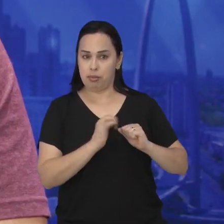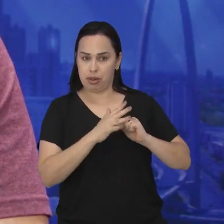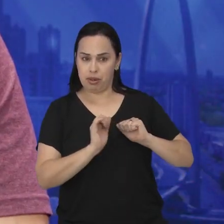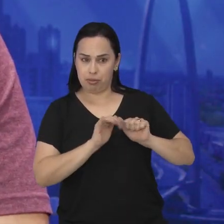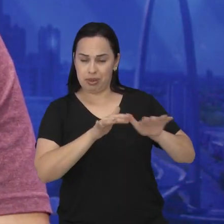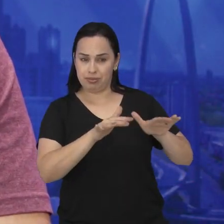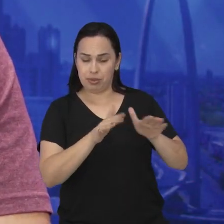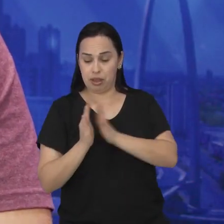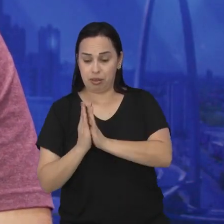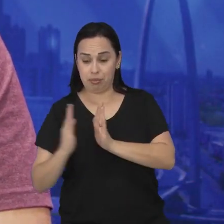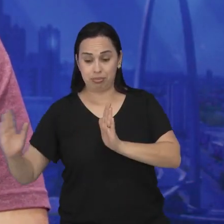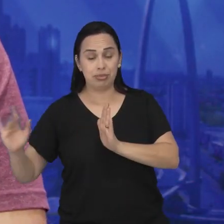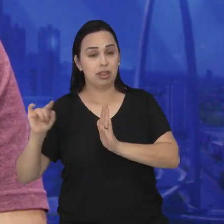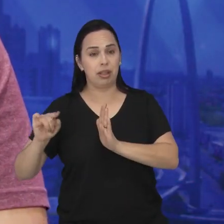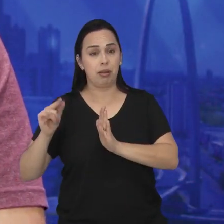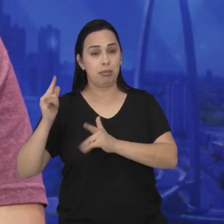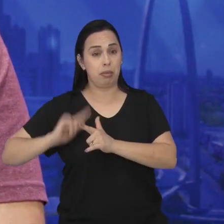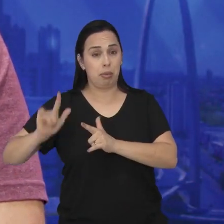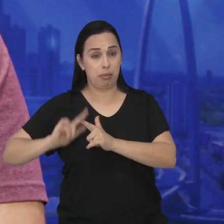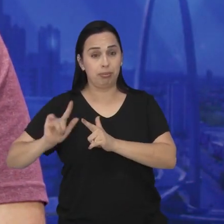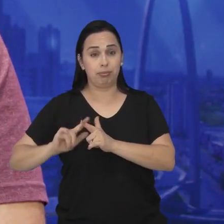nos trouxe alguns efeitos colaterais.